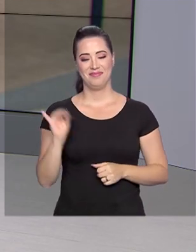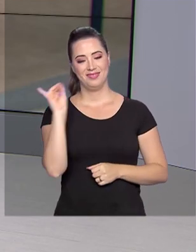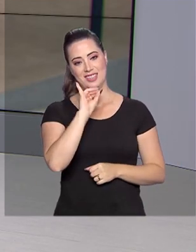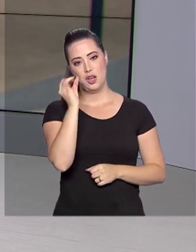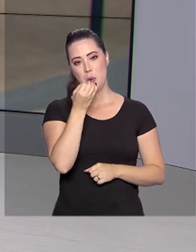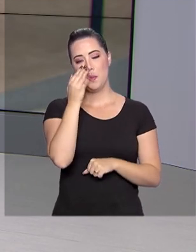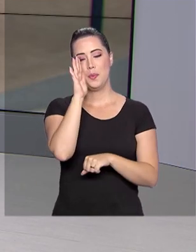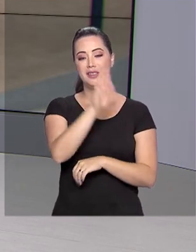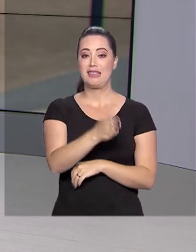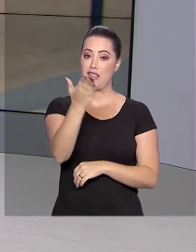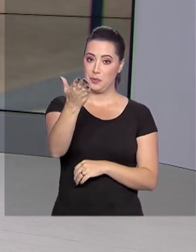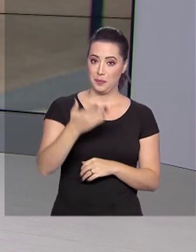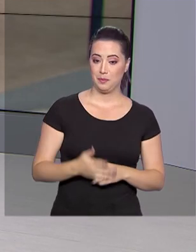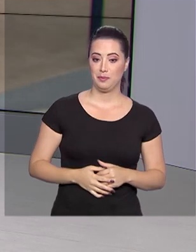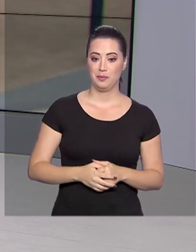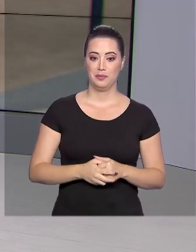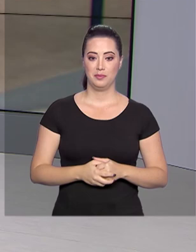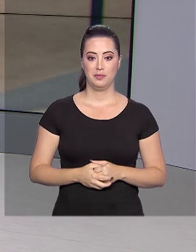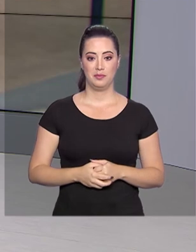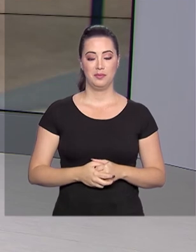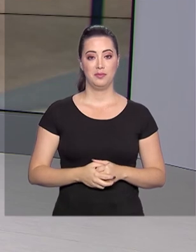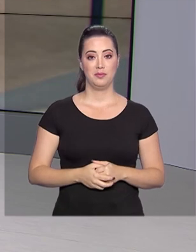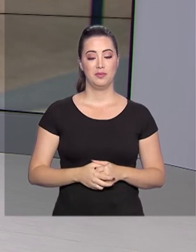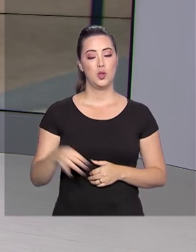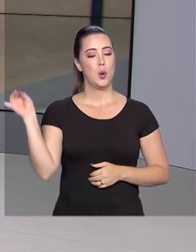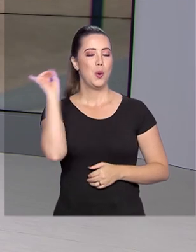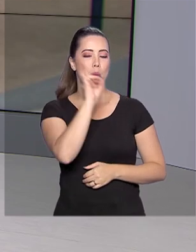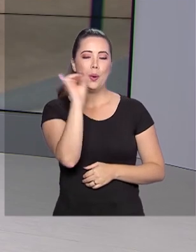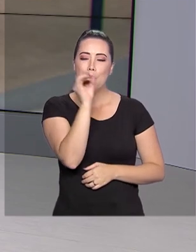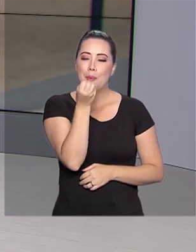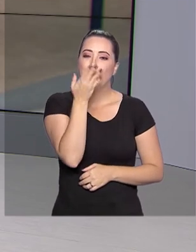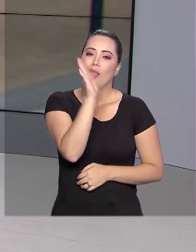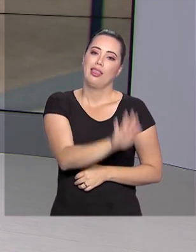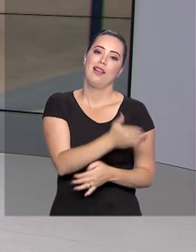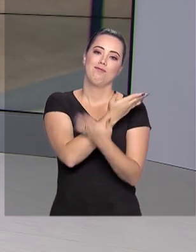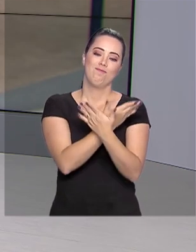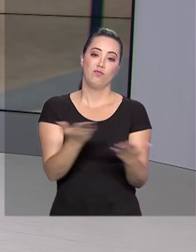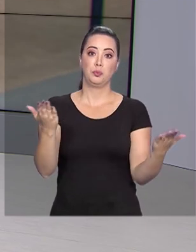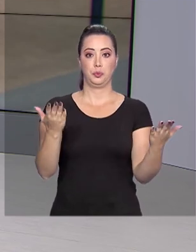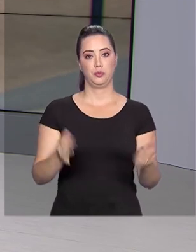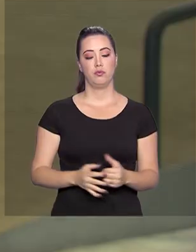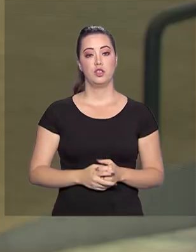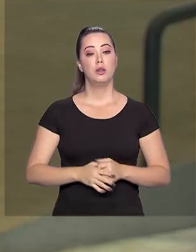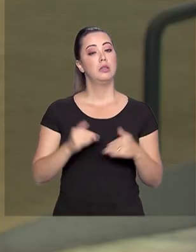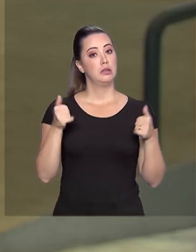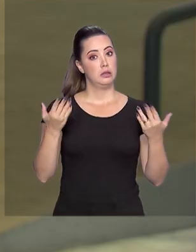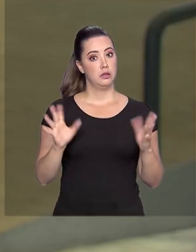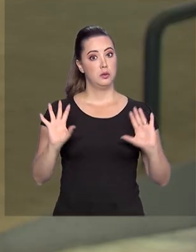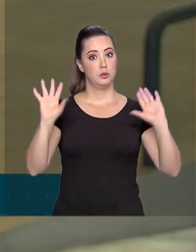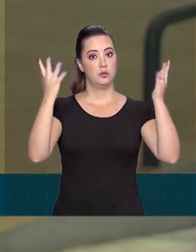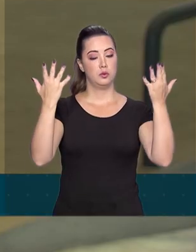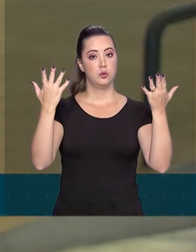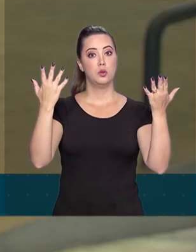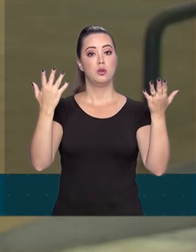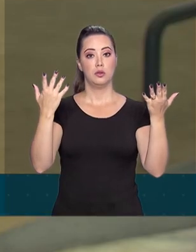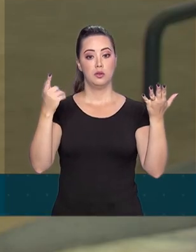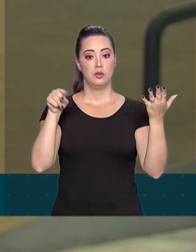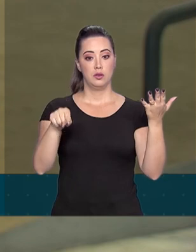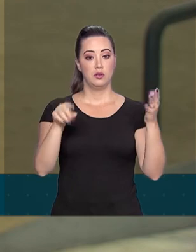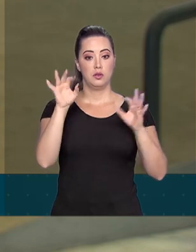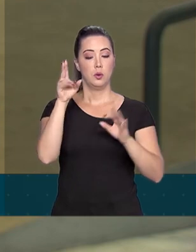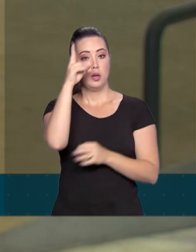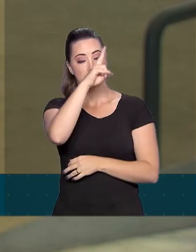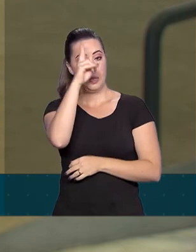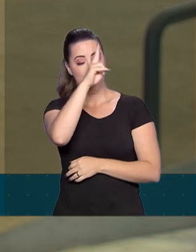gente. Oi, Márcia, boa tarde para você. Oi, Roberto, boa tarde para você, boa tarde para todos. Pois é, esse evento foi marcado, foi para